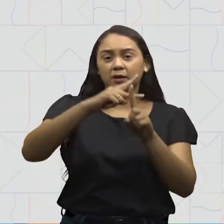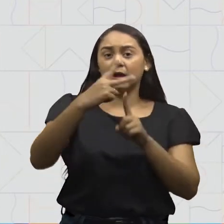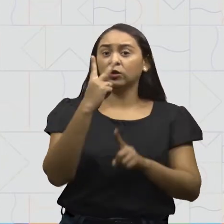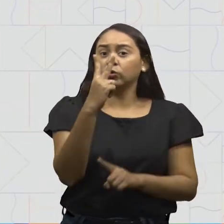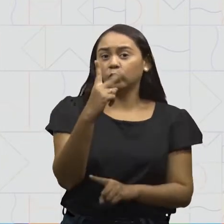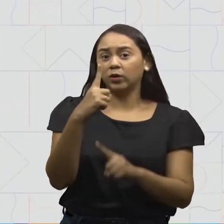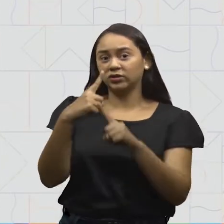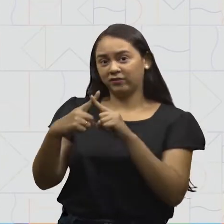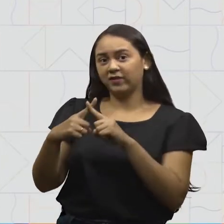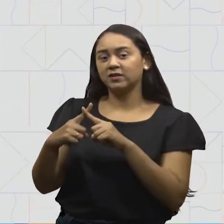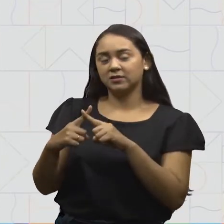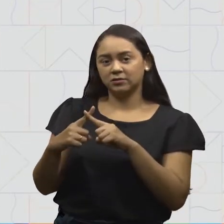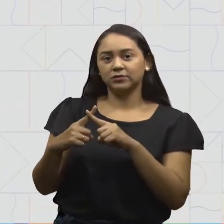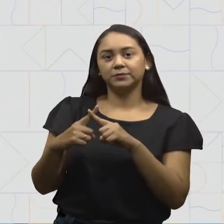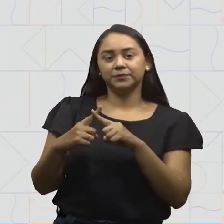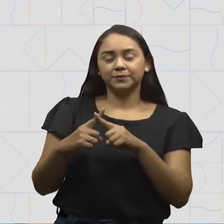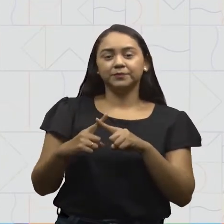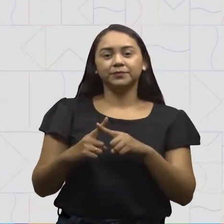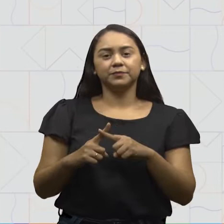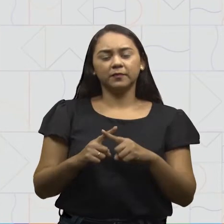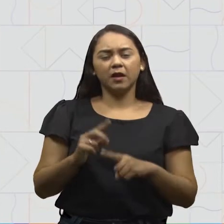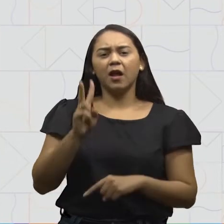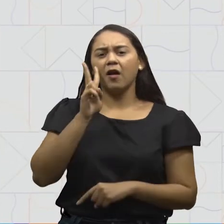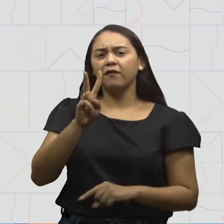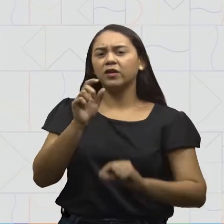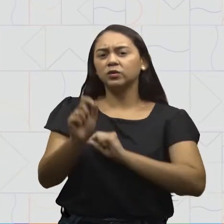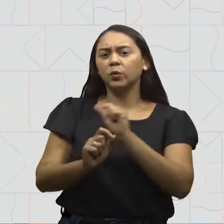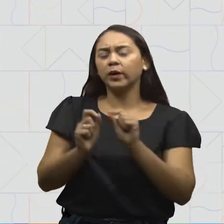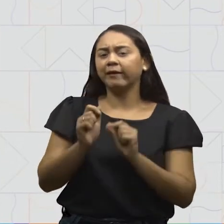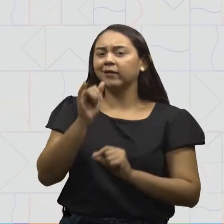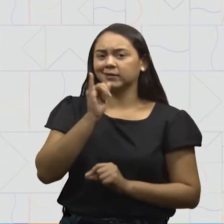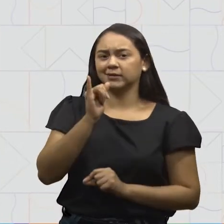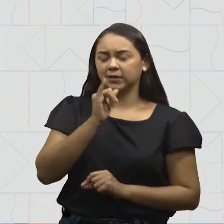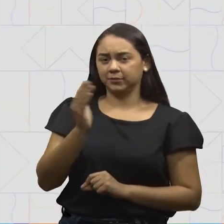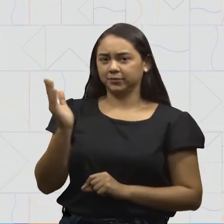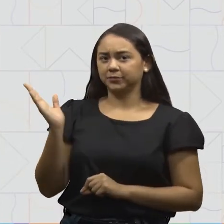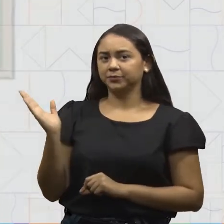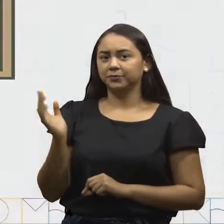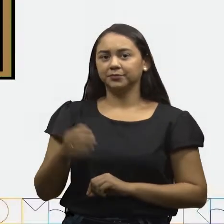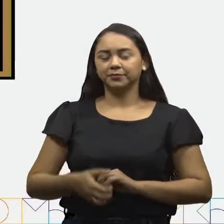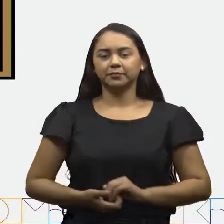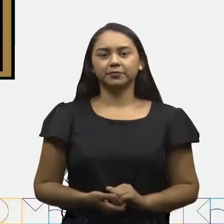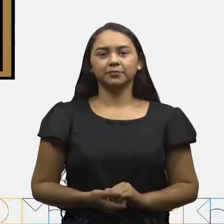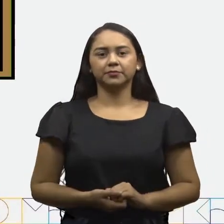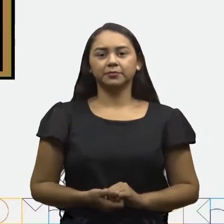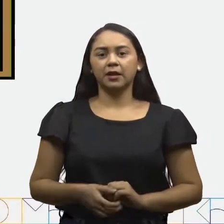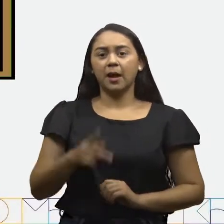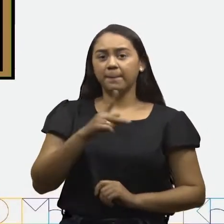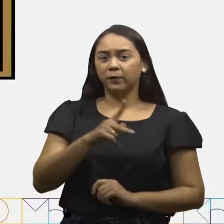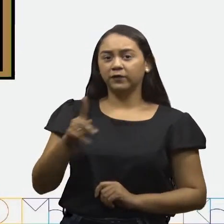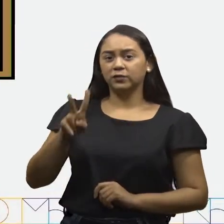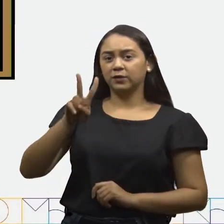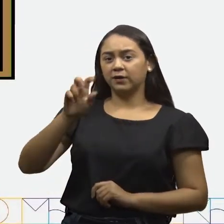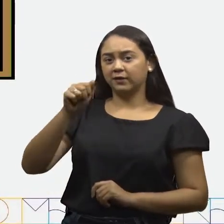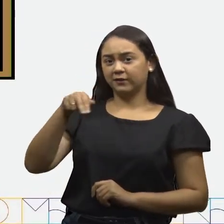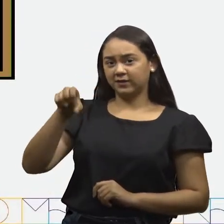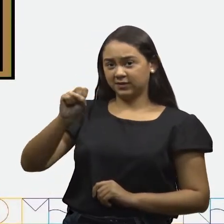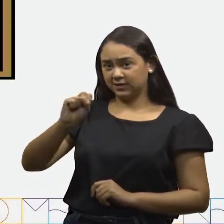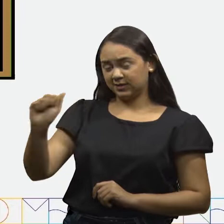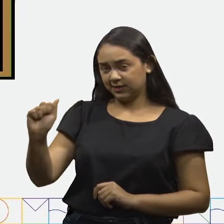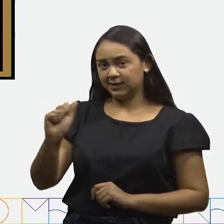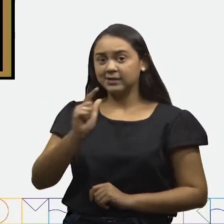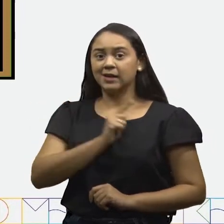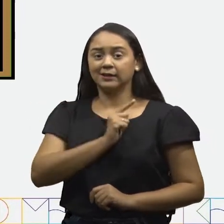vezes a uma outra. Veja esta situação. A professora Vanessa